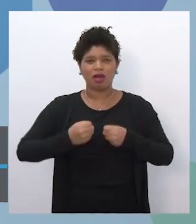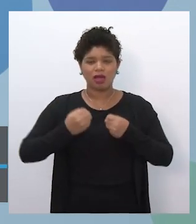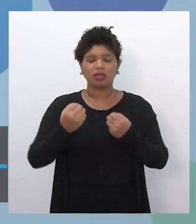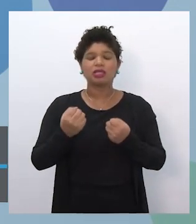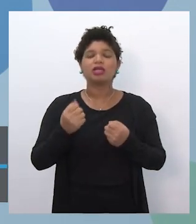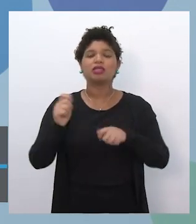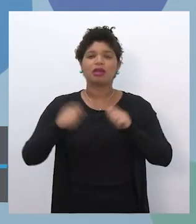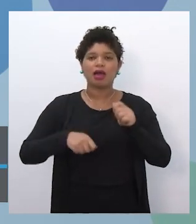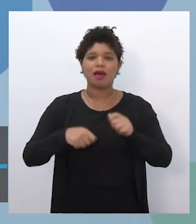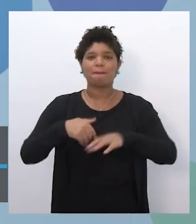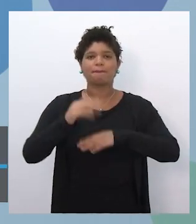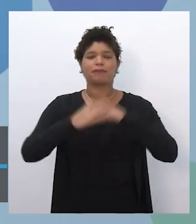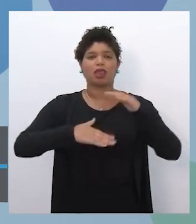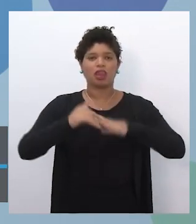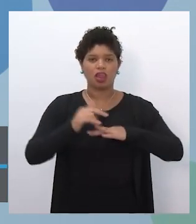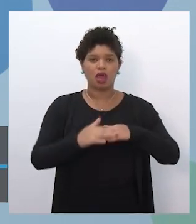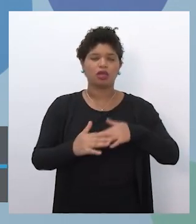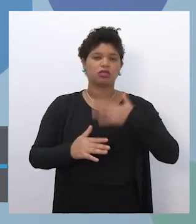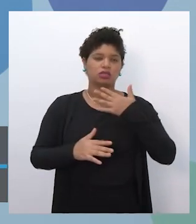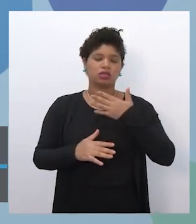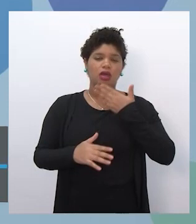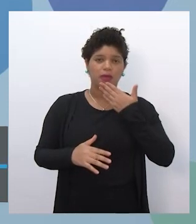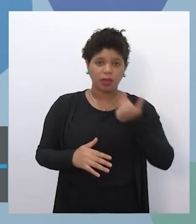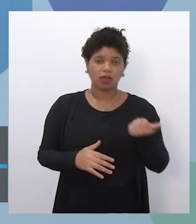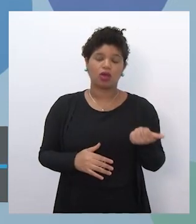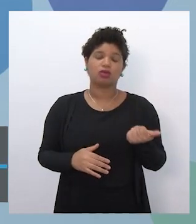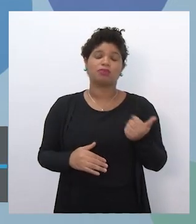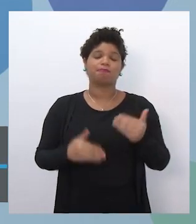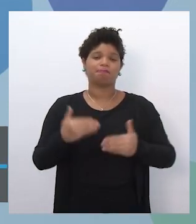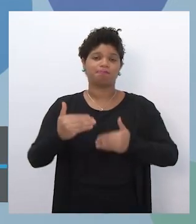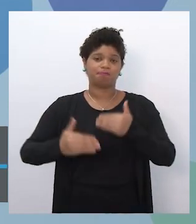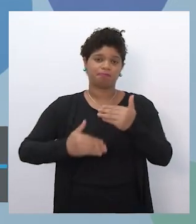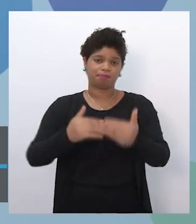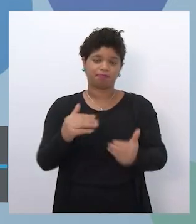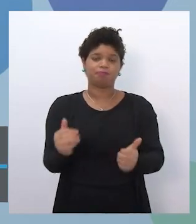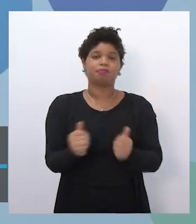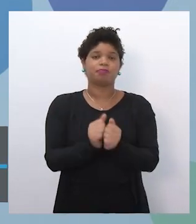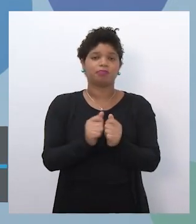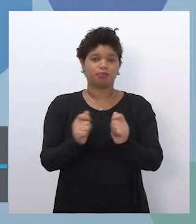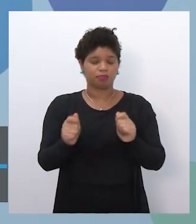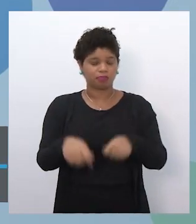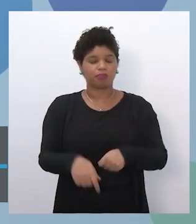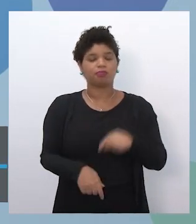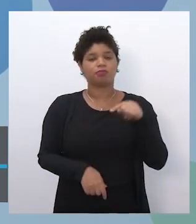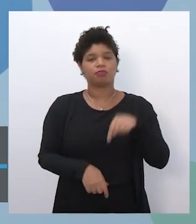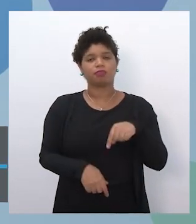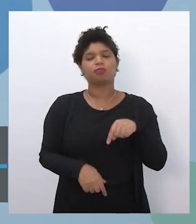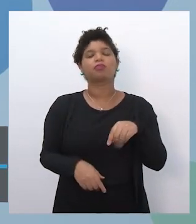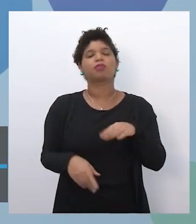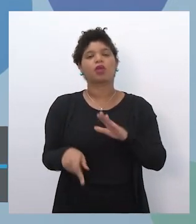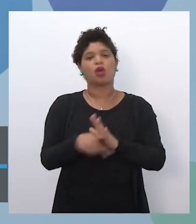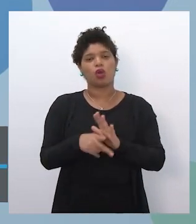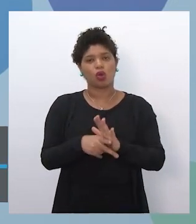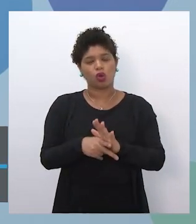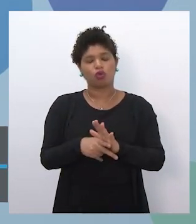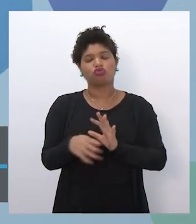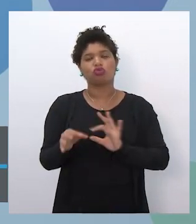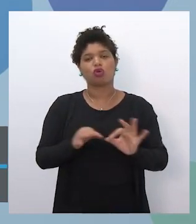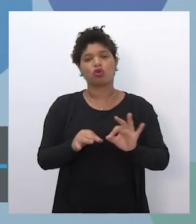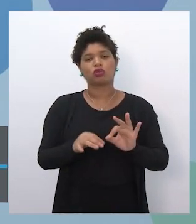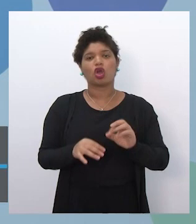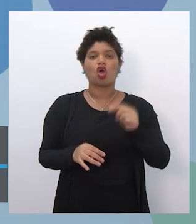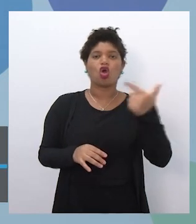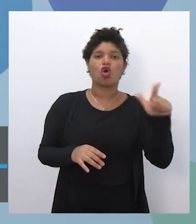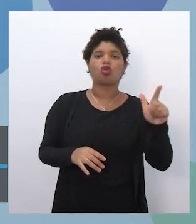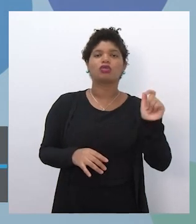habilidades. Então, essas coisas vão caminhar juntas dentro do nosso programa, mas também para outras